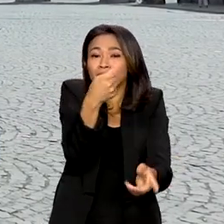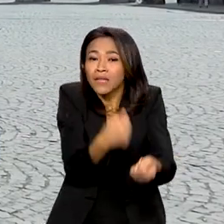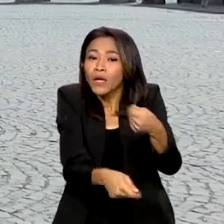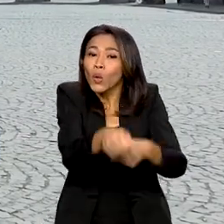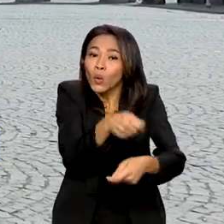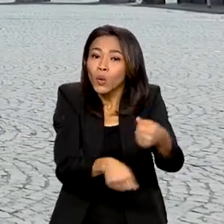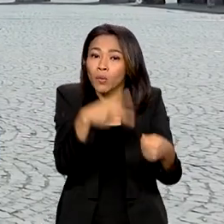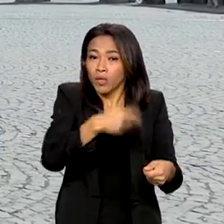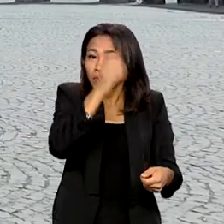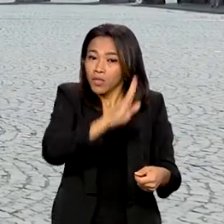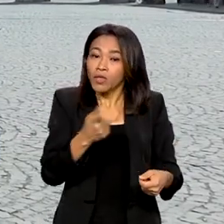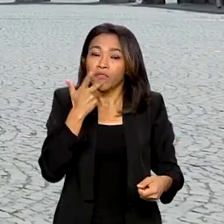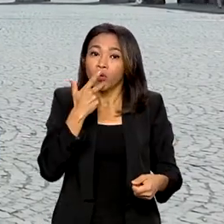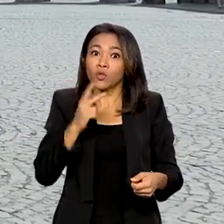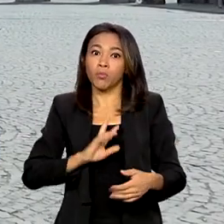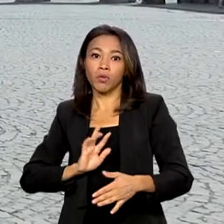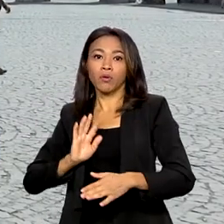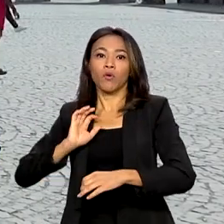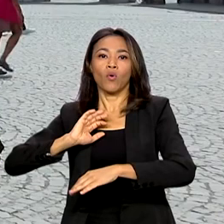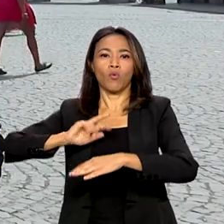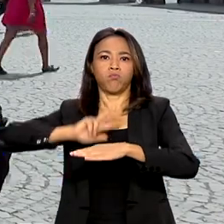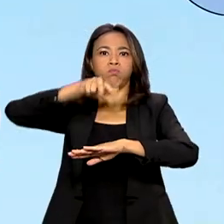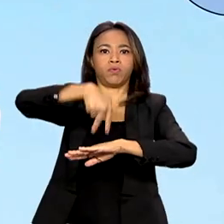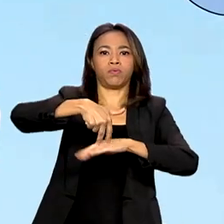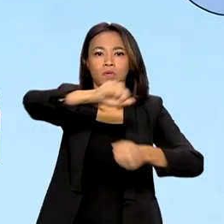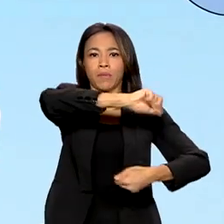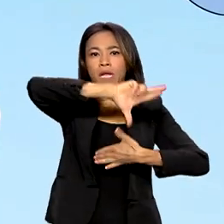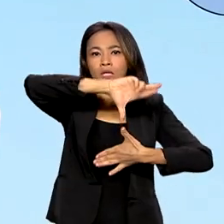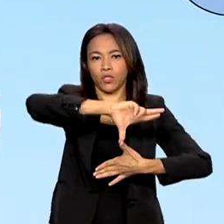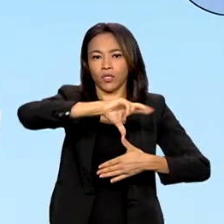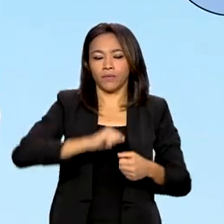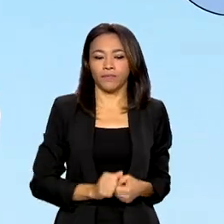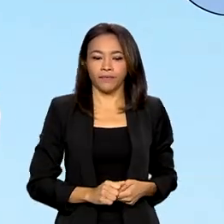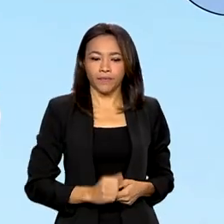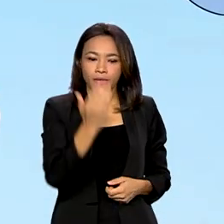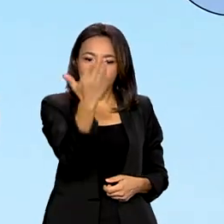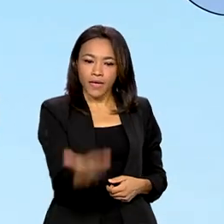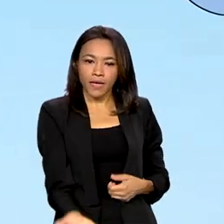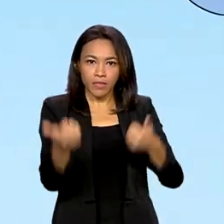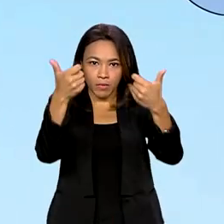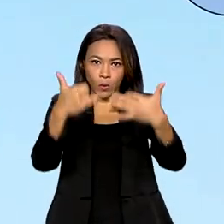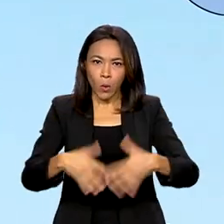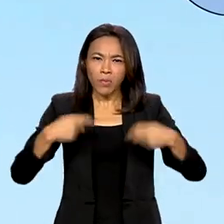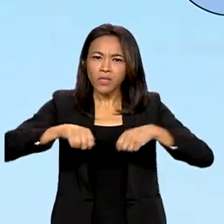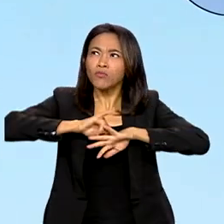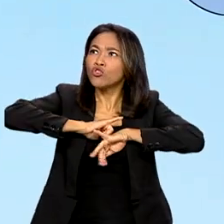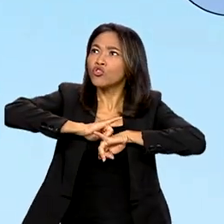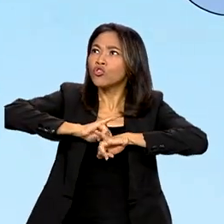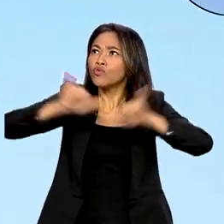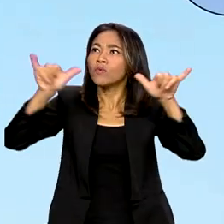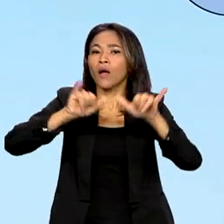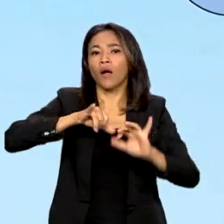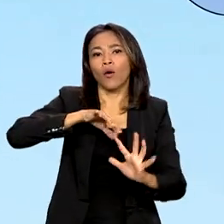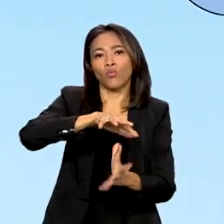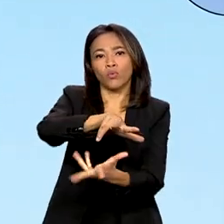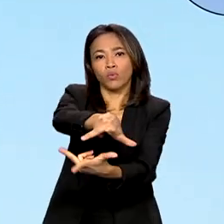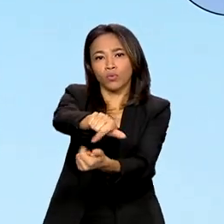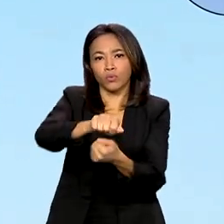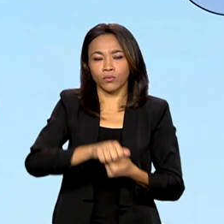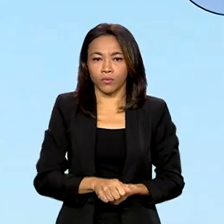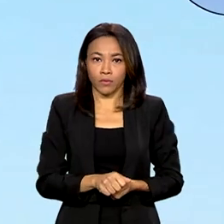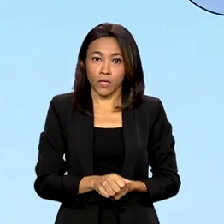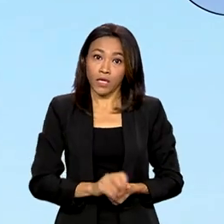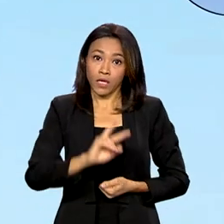protagonismo da América Latina. Acompanhe. Precisamos enviar ao mundo um sinal de que as duas